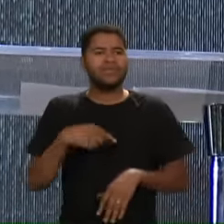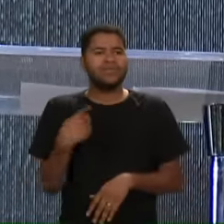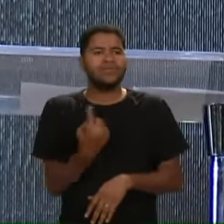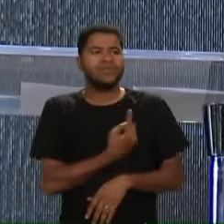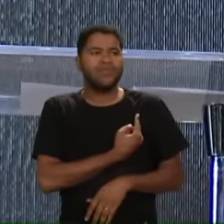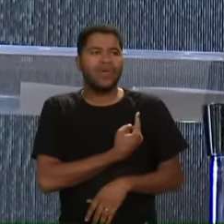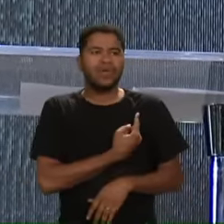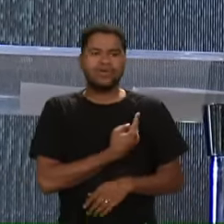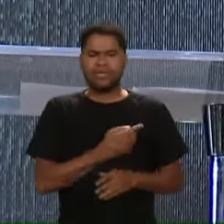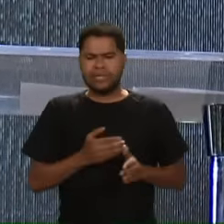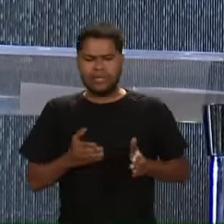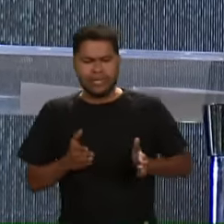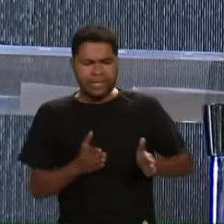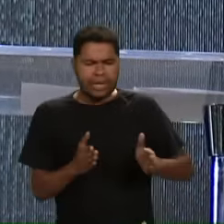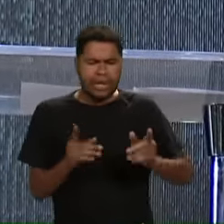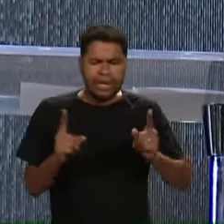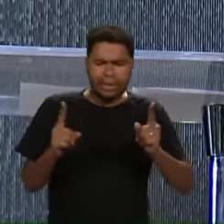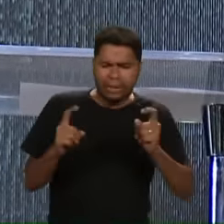passa Pelo vale